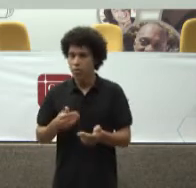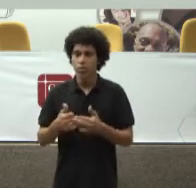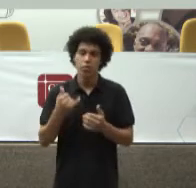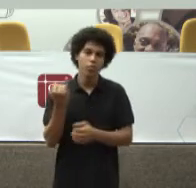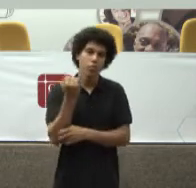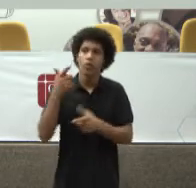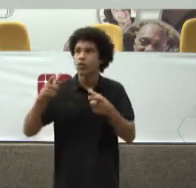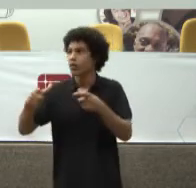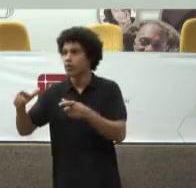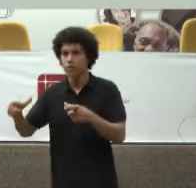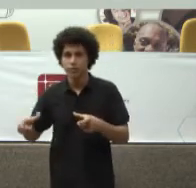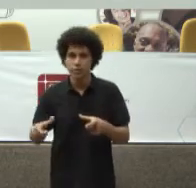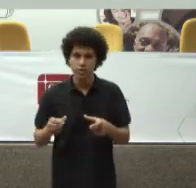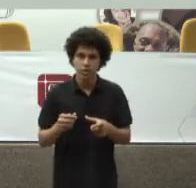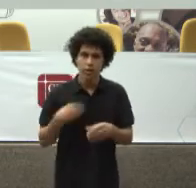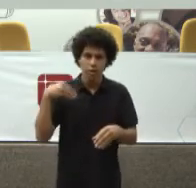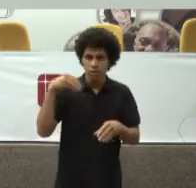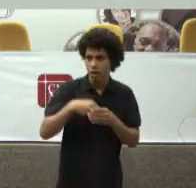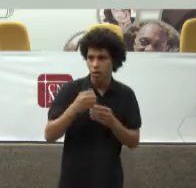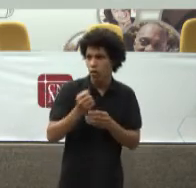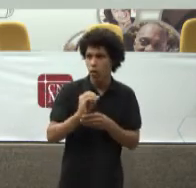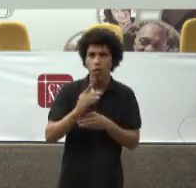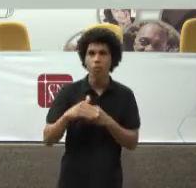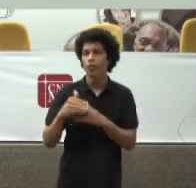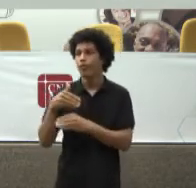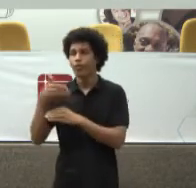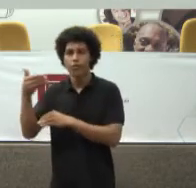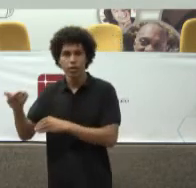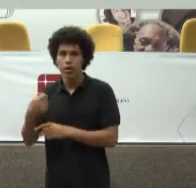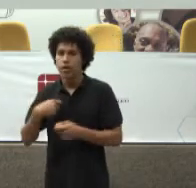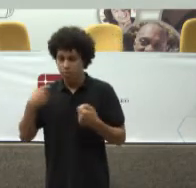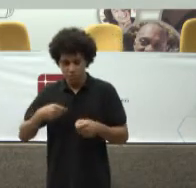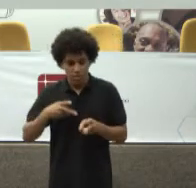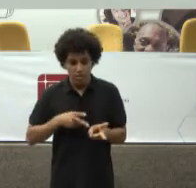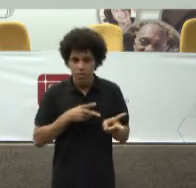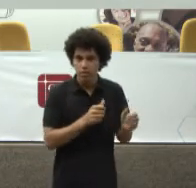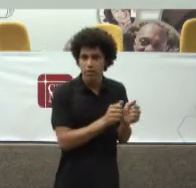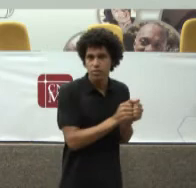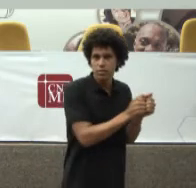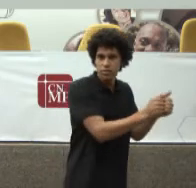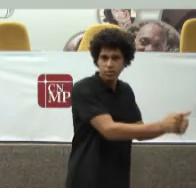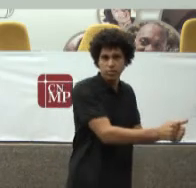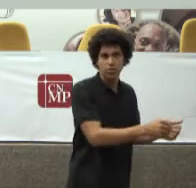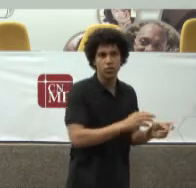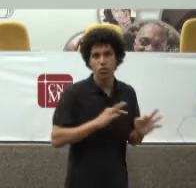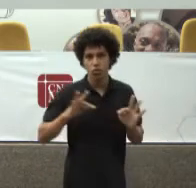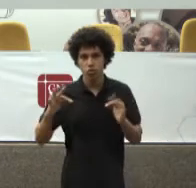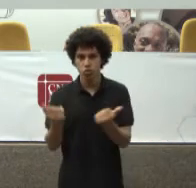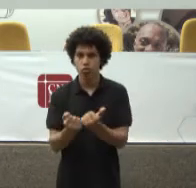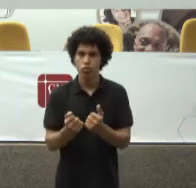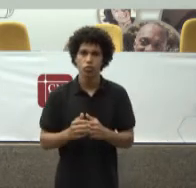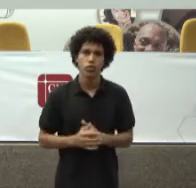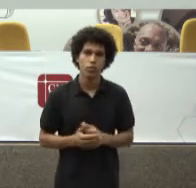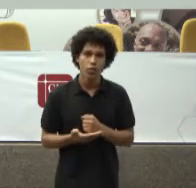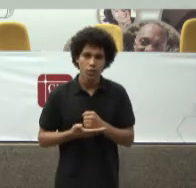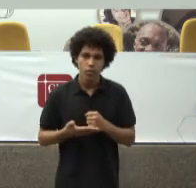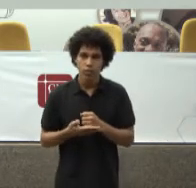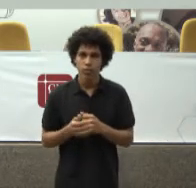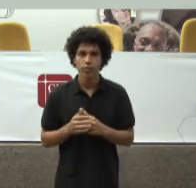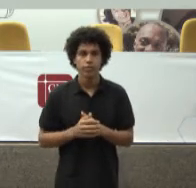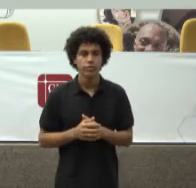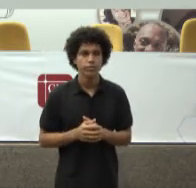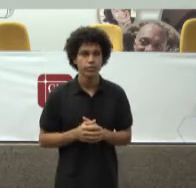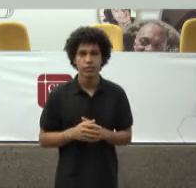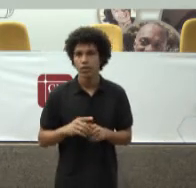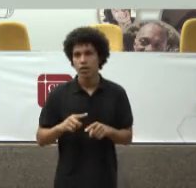Fora do Ministério Público Deve seguir Esses vetores Fundamentais Do texto Constitucional